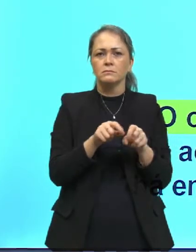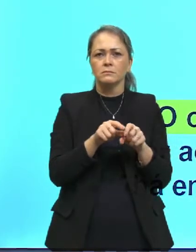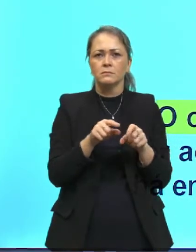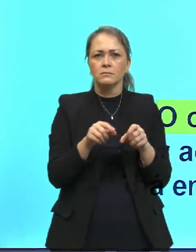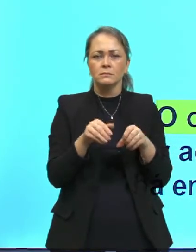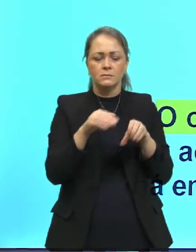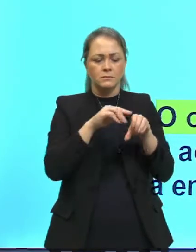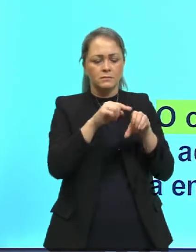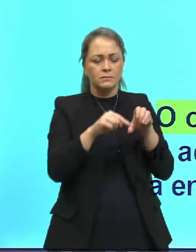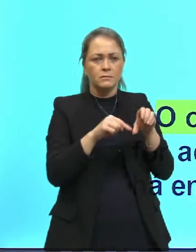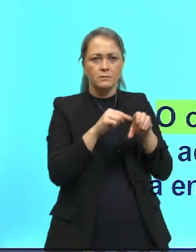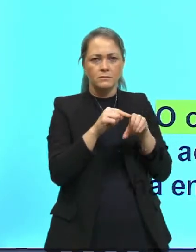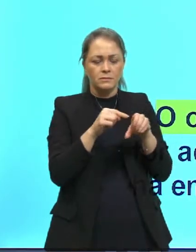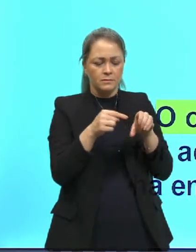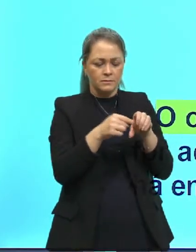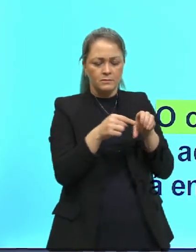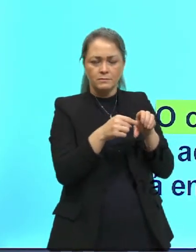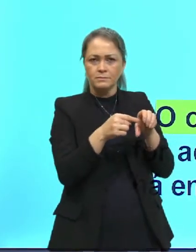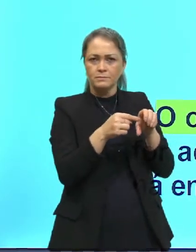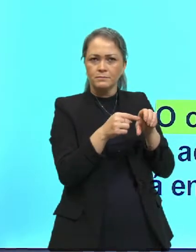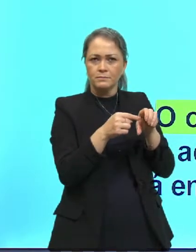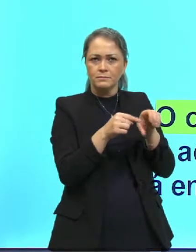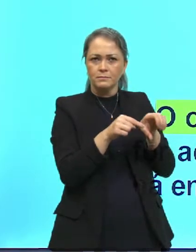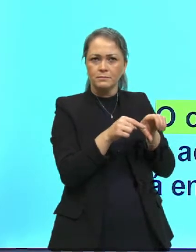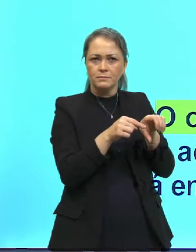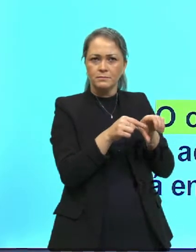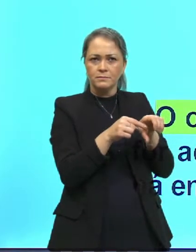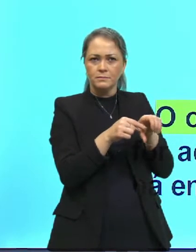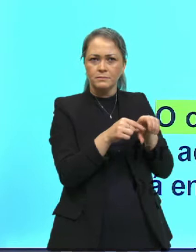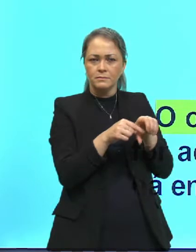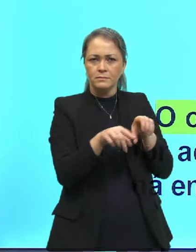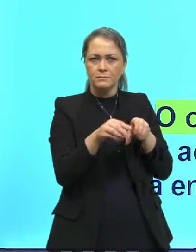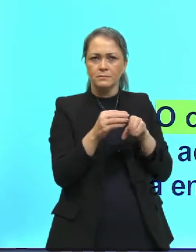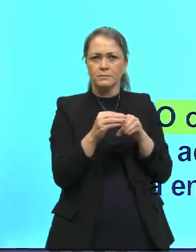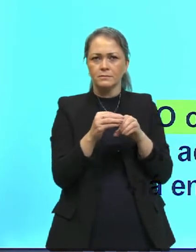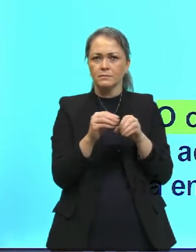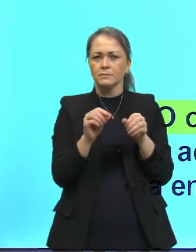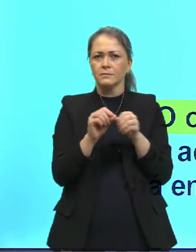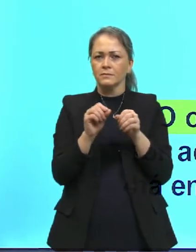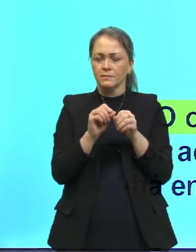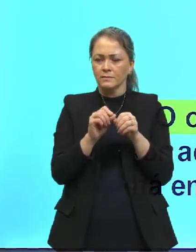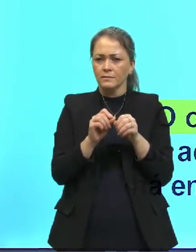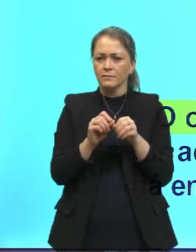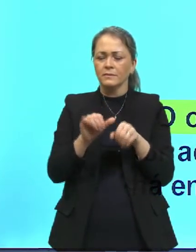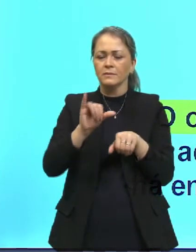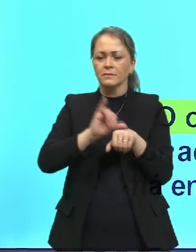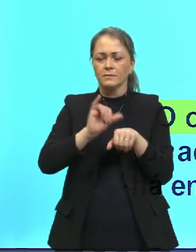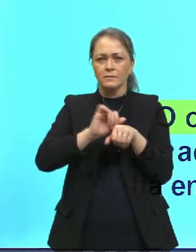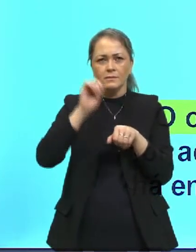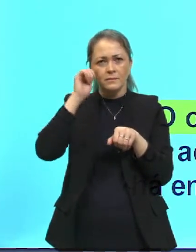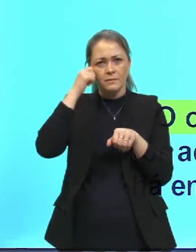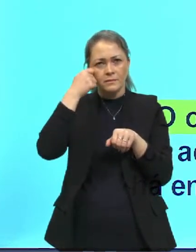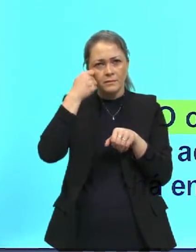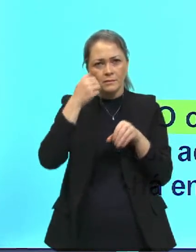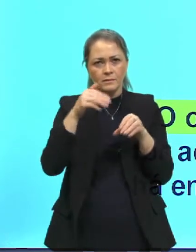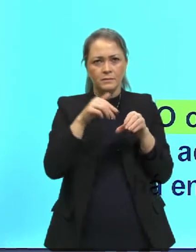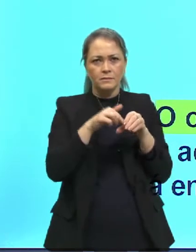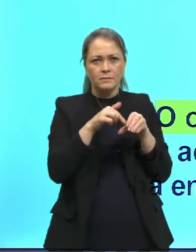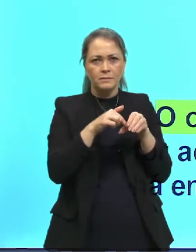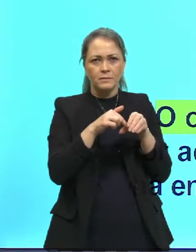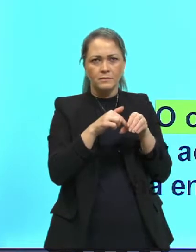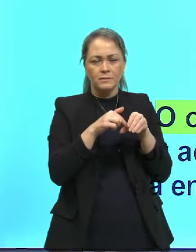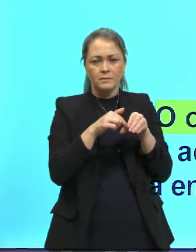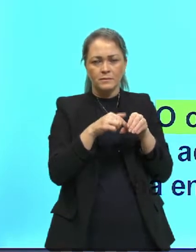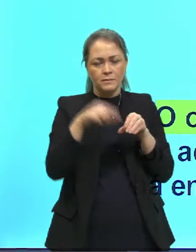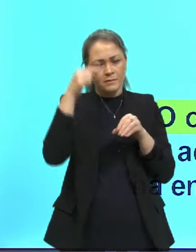objeto oco. O orifício constitui o corpo negro. Então, como eu já disse, esse orifício aqui é a